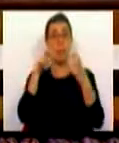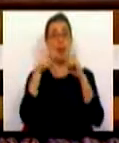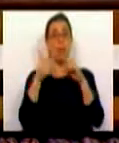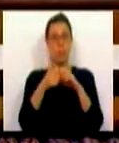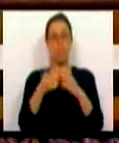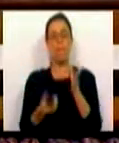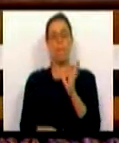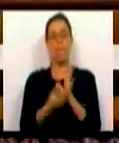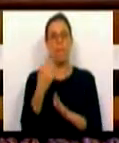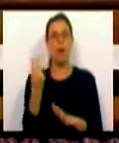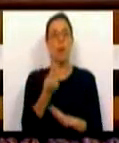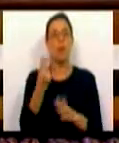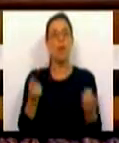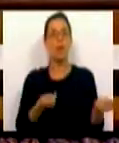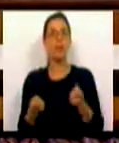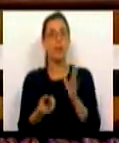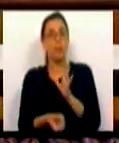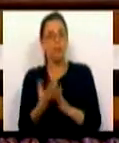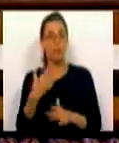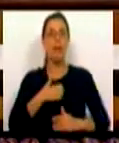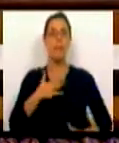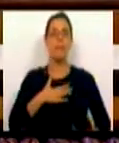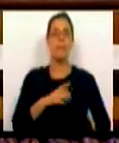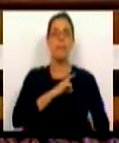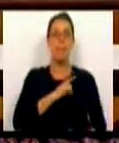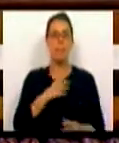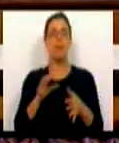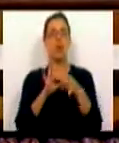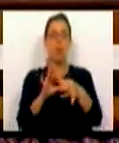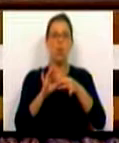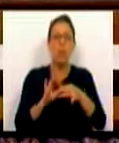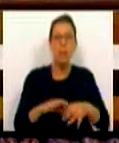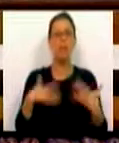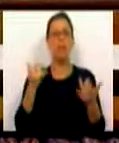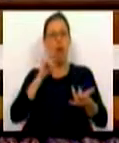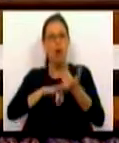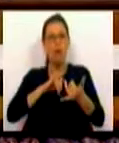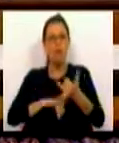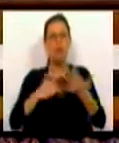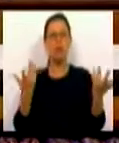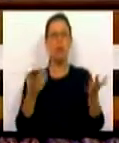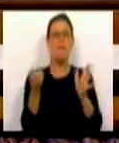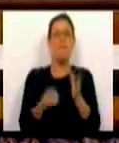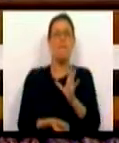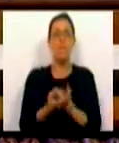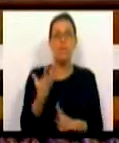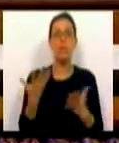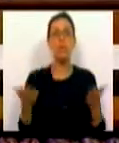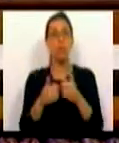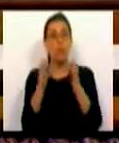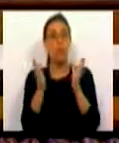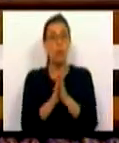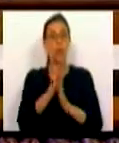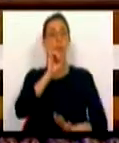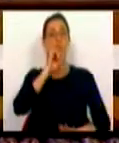criando unidades de gestão, empresas privadas, cooperativas, associações, fundações, todos